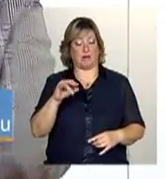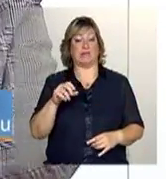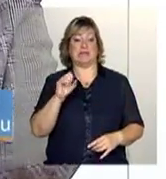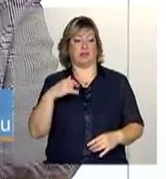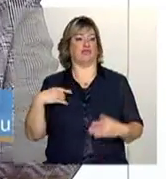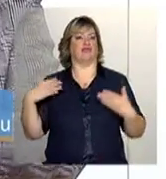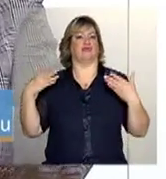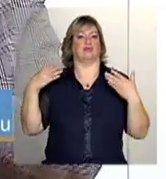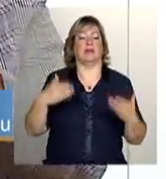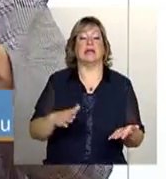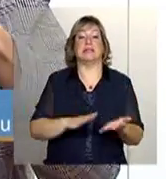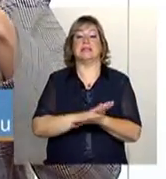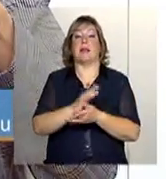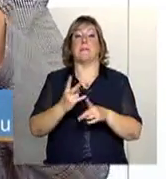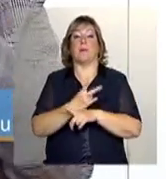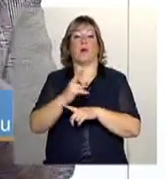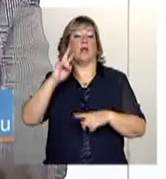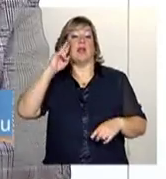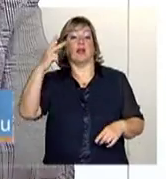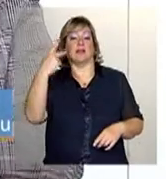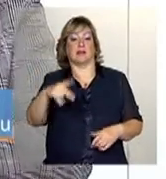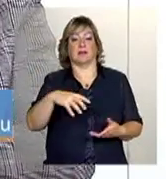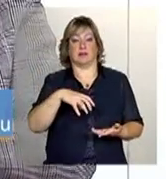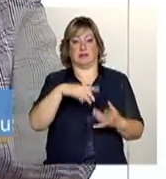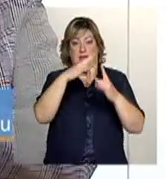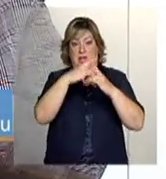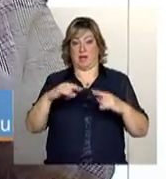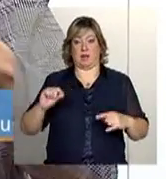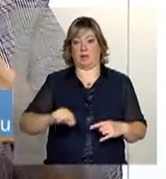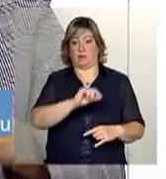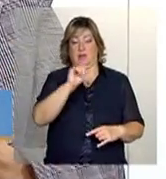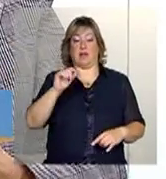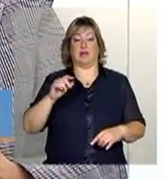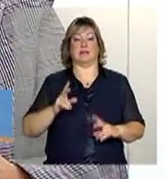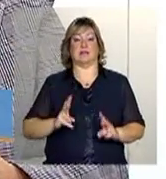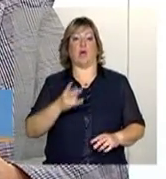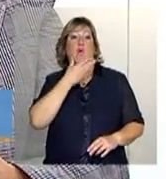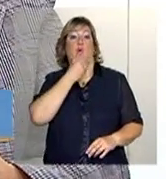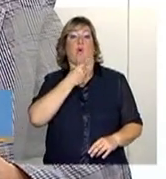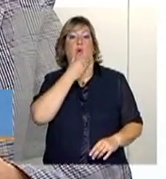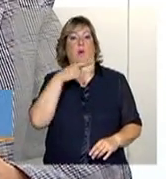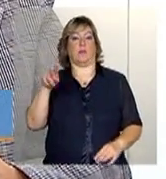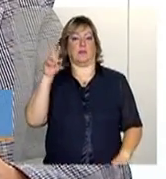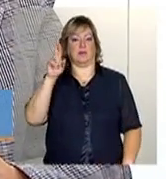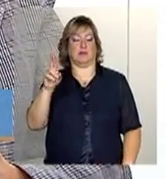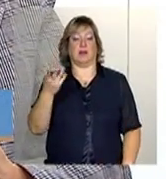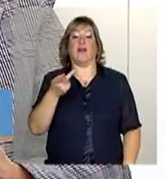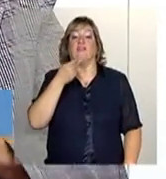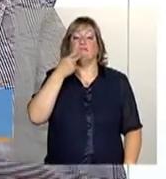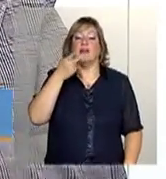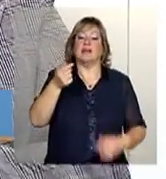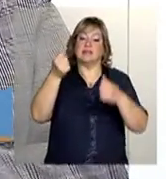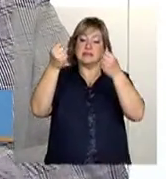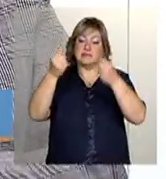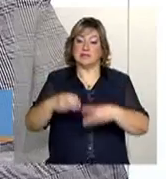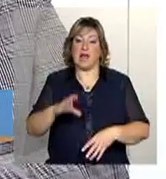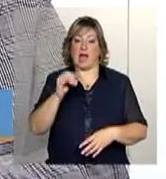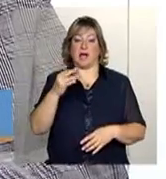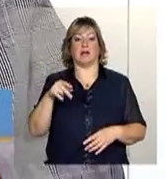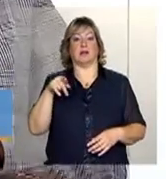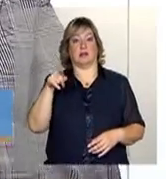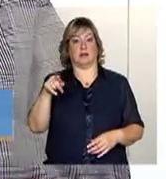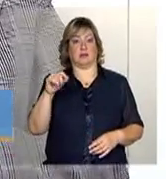sem procurar a liderança daquele acampamento, que geralmente é exercida por um homem, e aí dizer o que é o cadastramento, eles, a